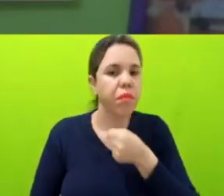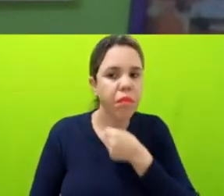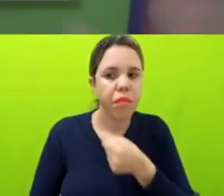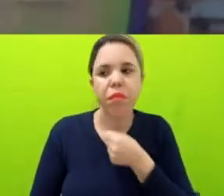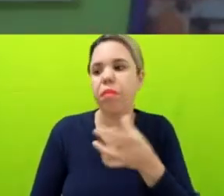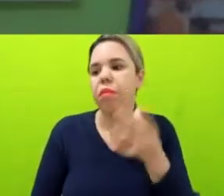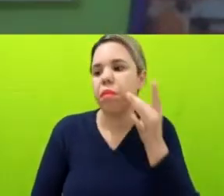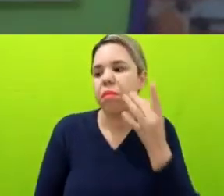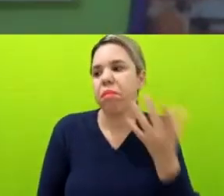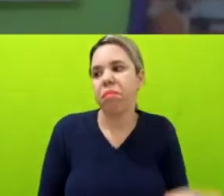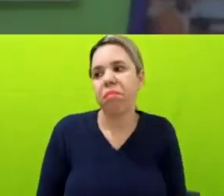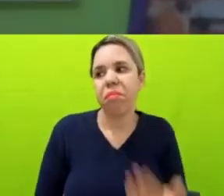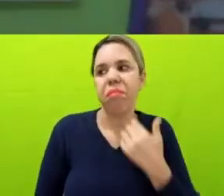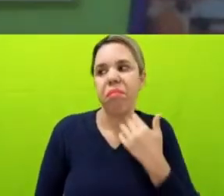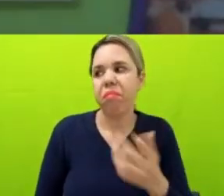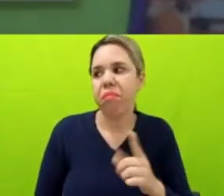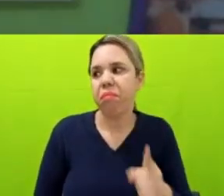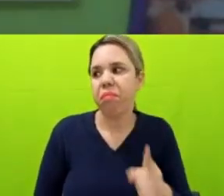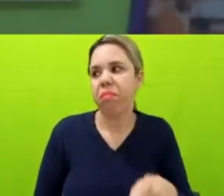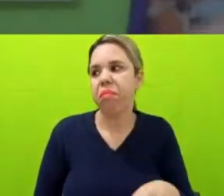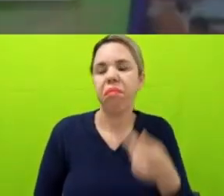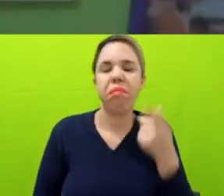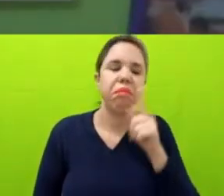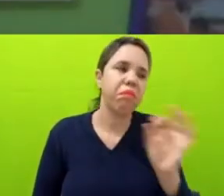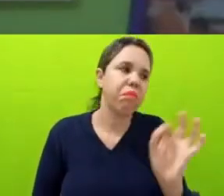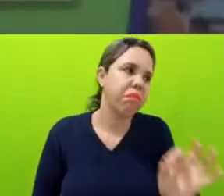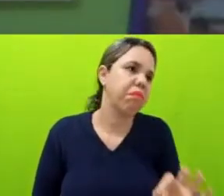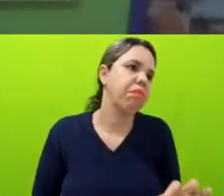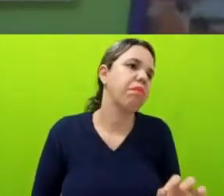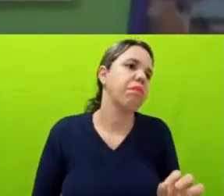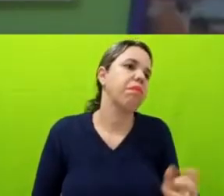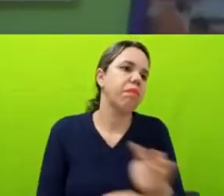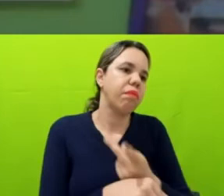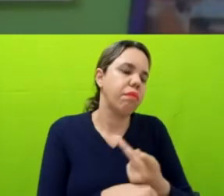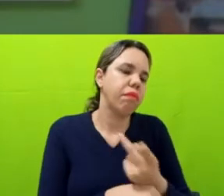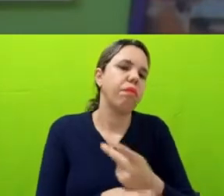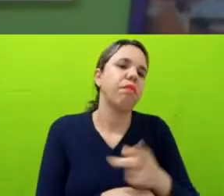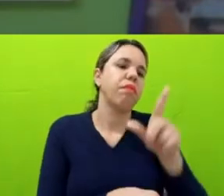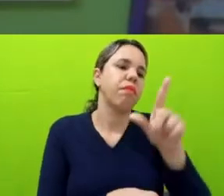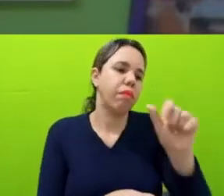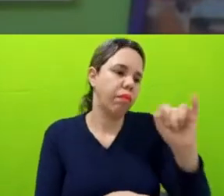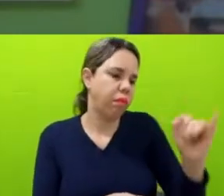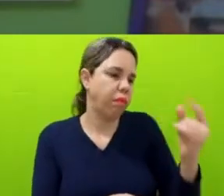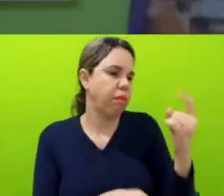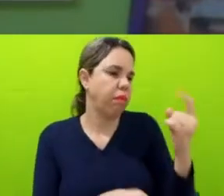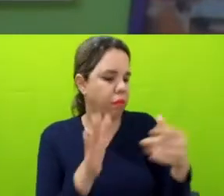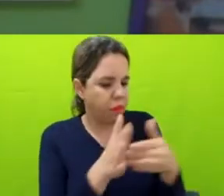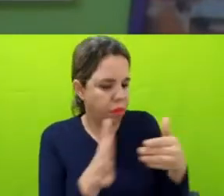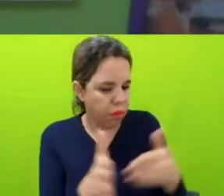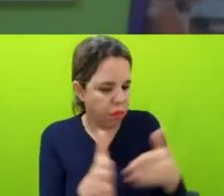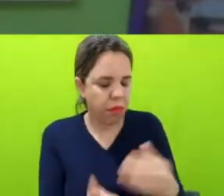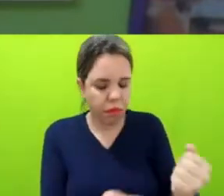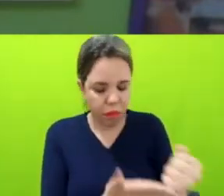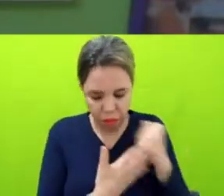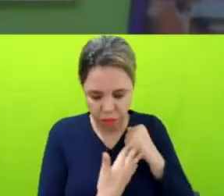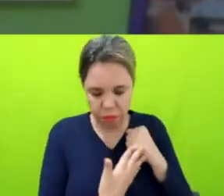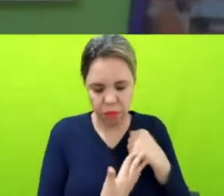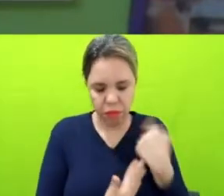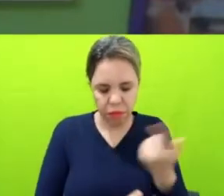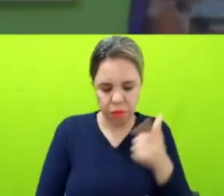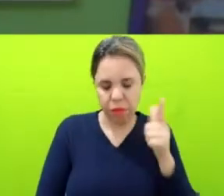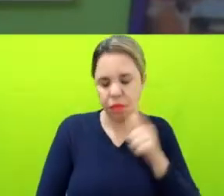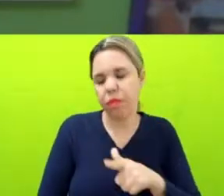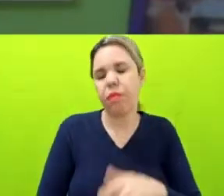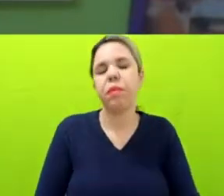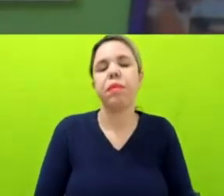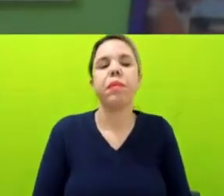consegue aí que a gente vai buscar lá porque a gente acha que é o último refúgio, né, para se conseguir uma informação. Isso numa apuração normal